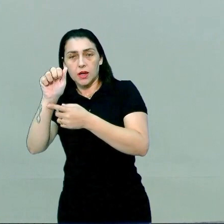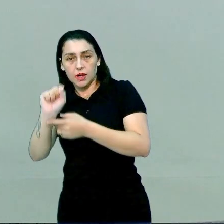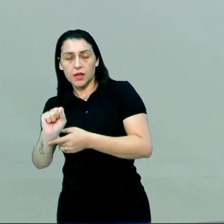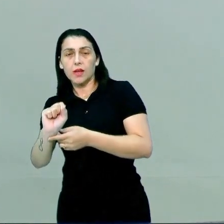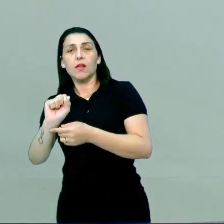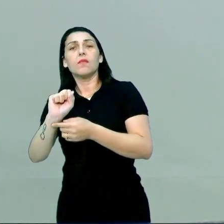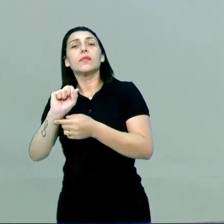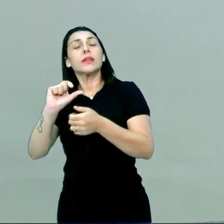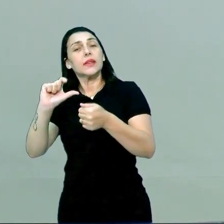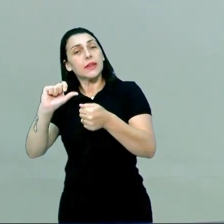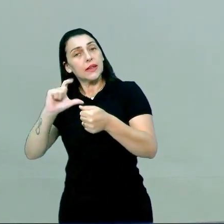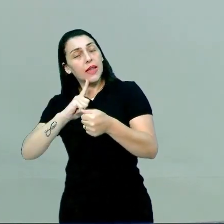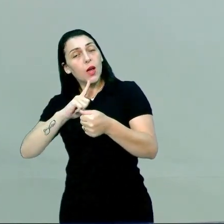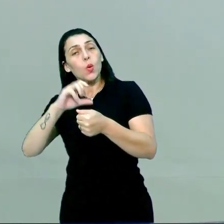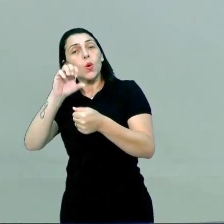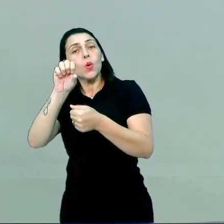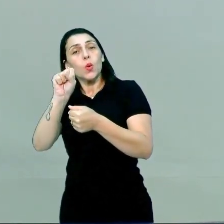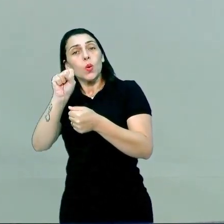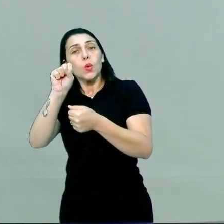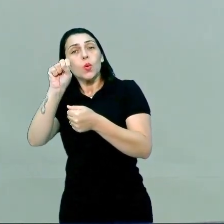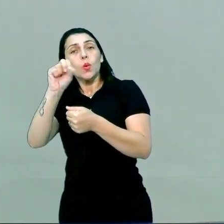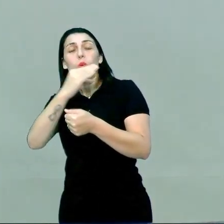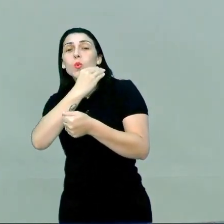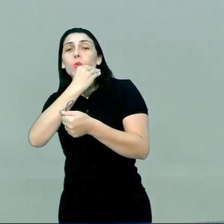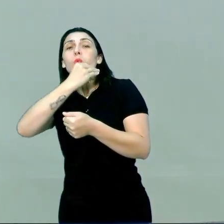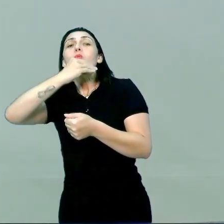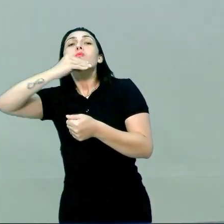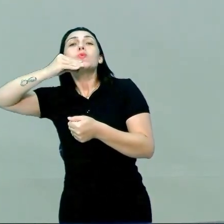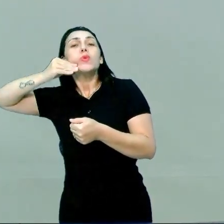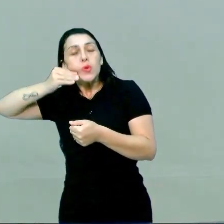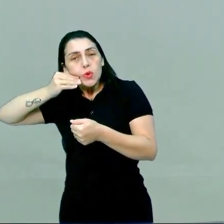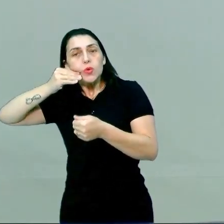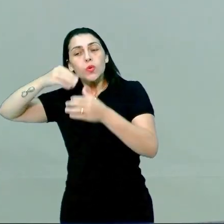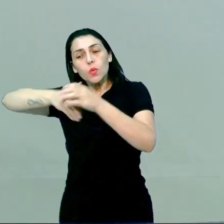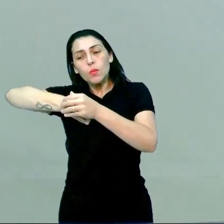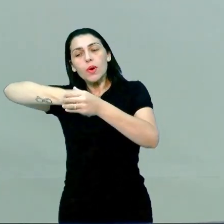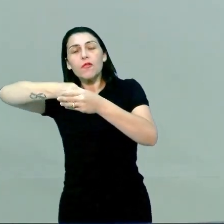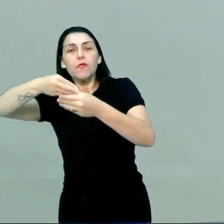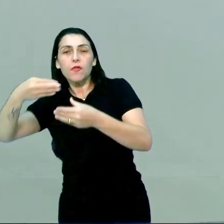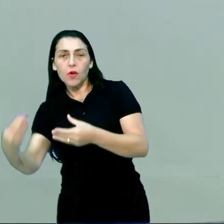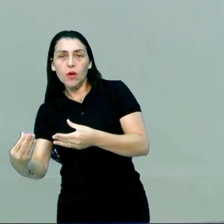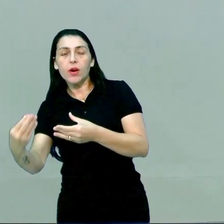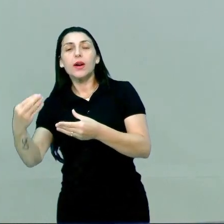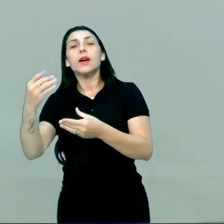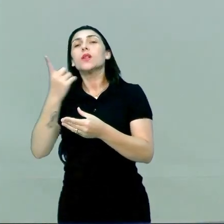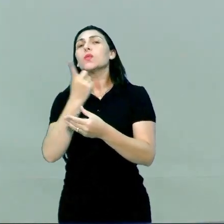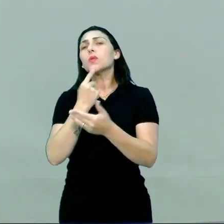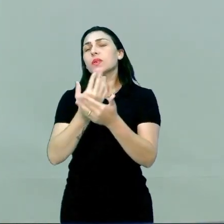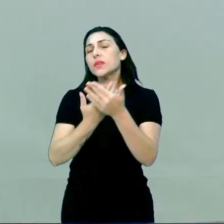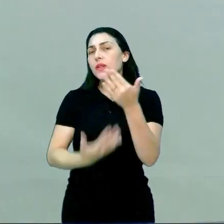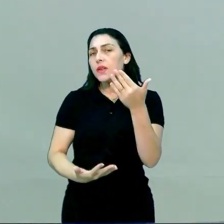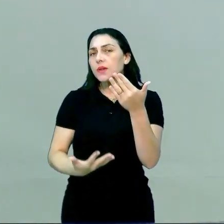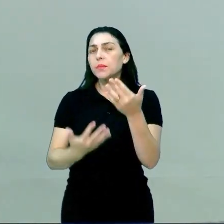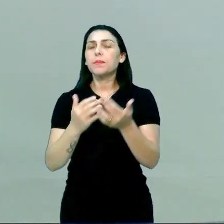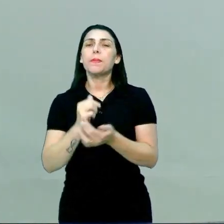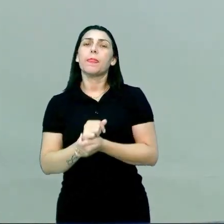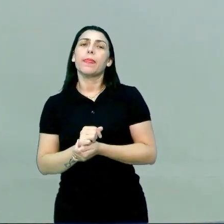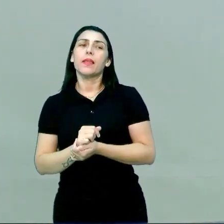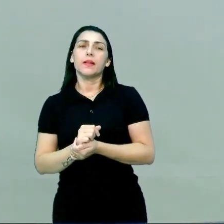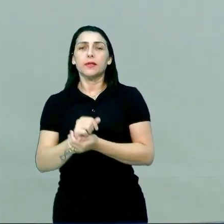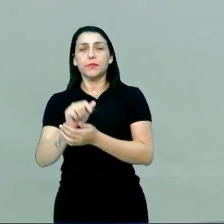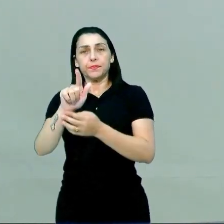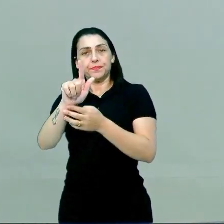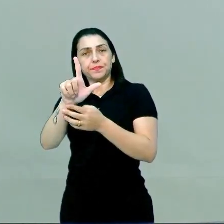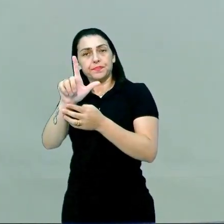suco pancreático que vai para onde? Vai para fora do sangue. Professora, necessariamente, essas